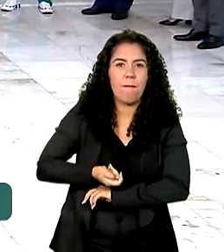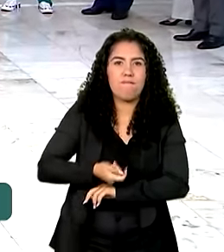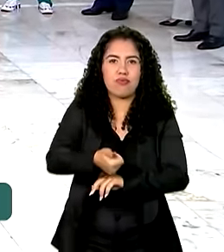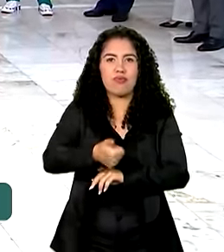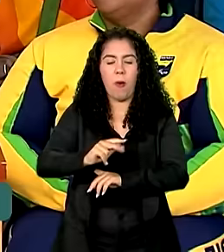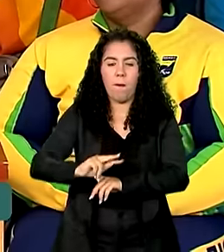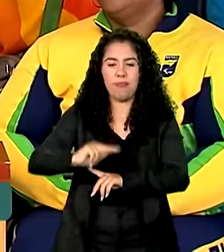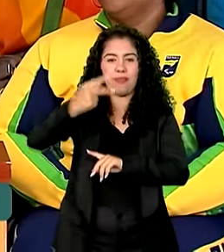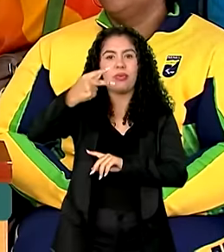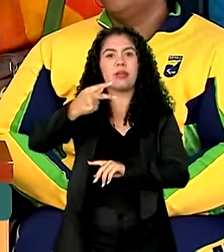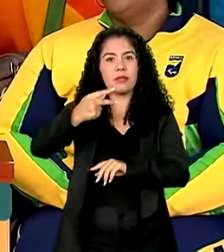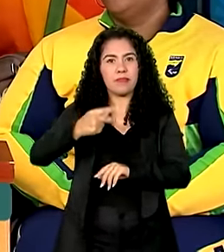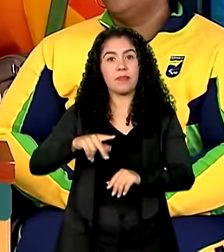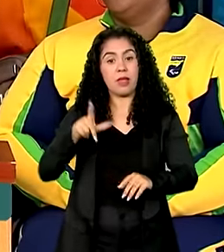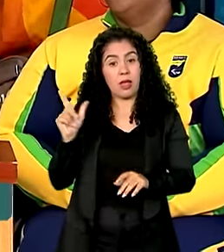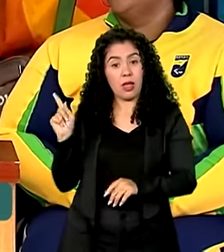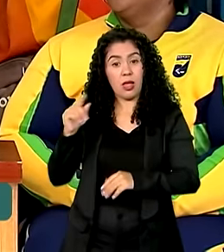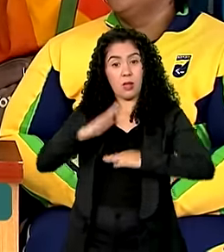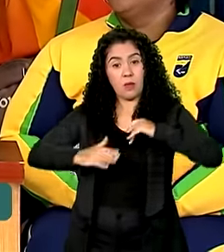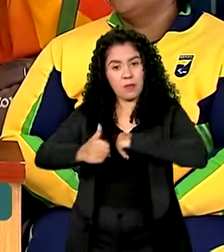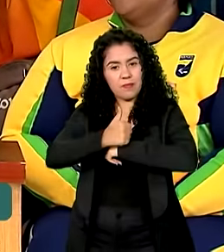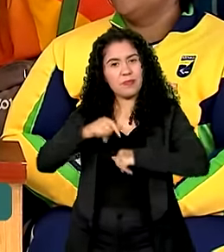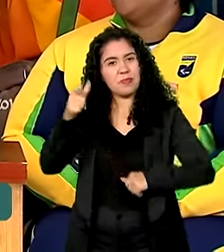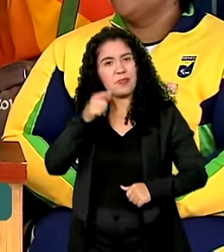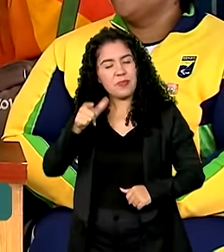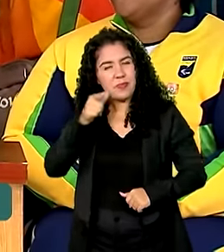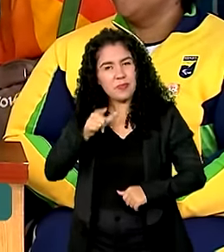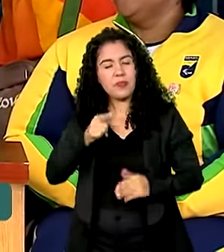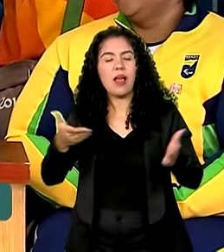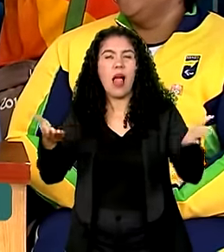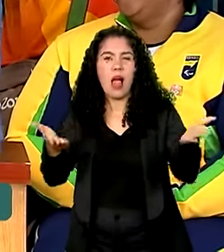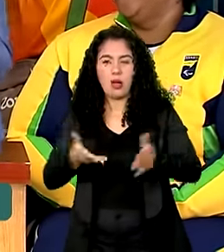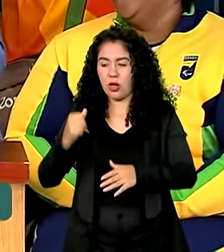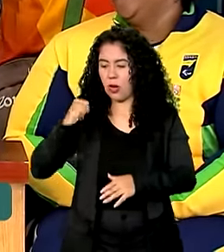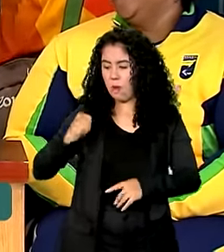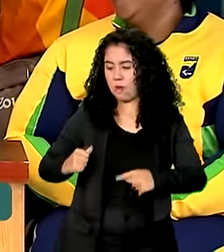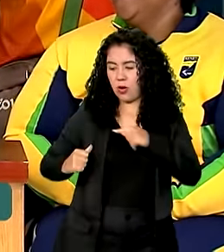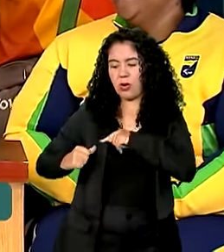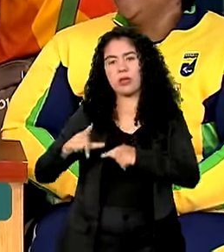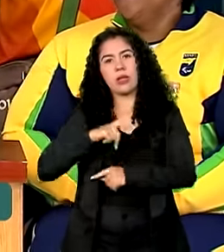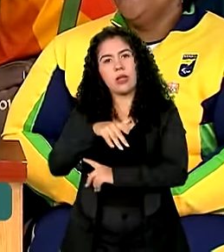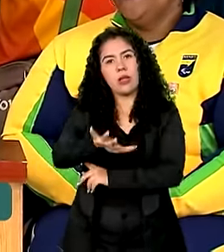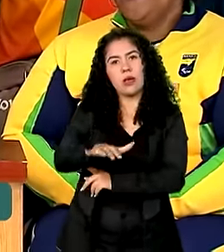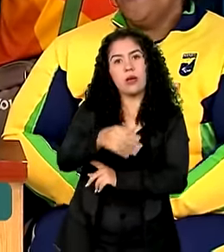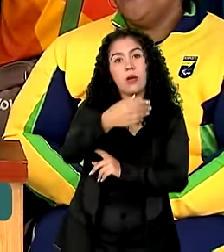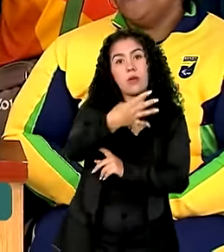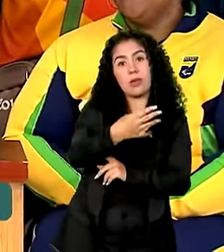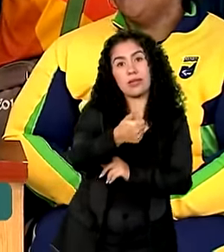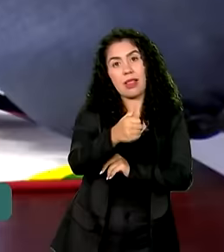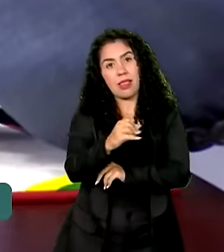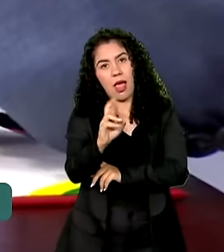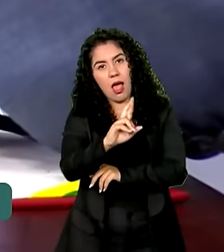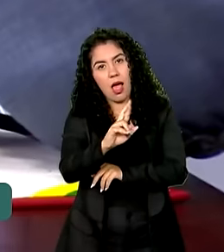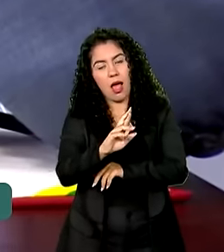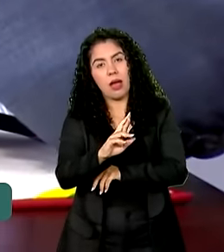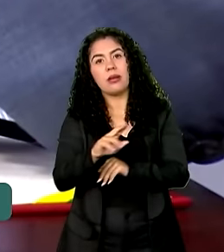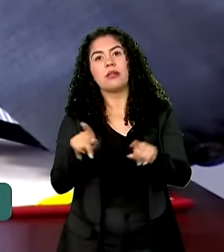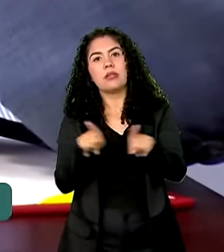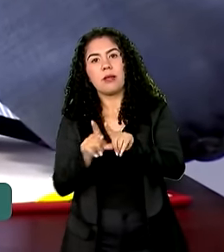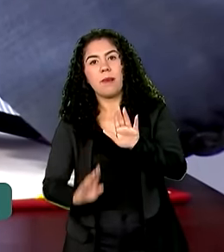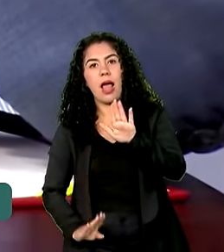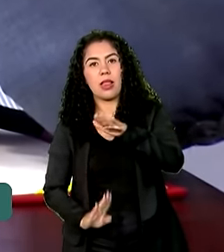paralímpicos foram beneficiados com a medida. Agora, as bolsas variam entre 410 e 16